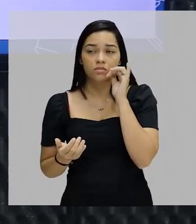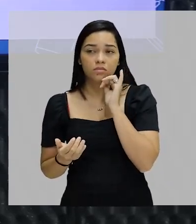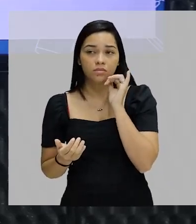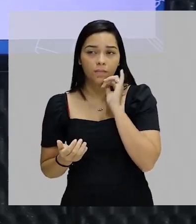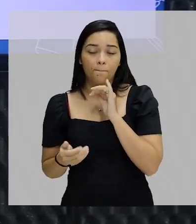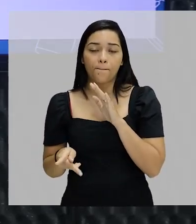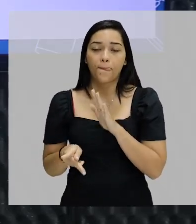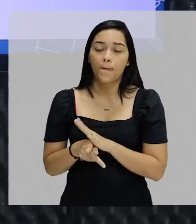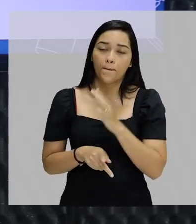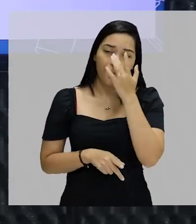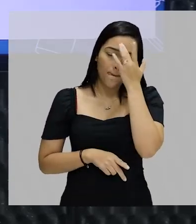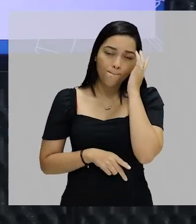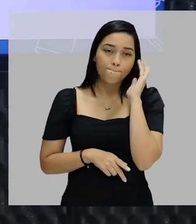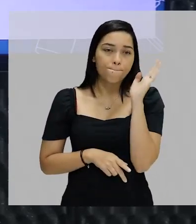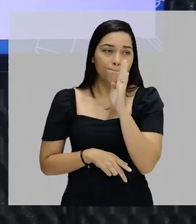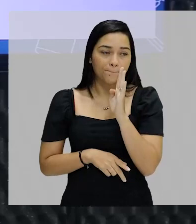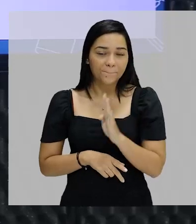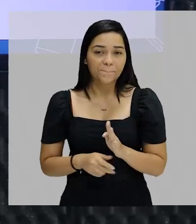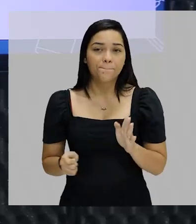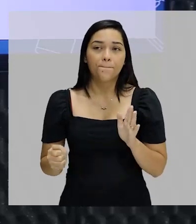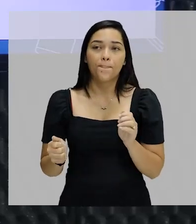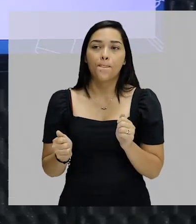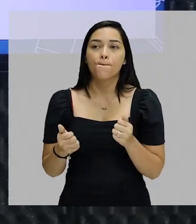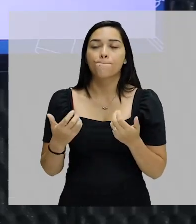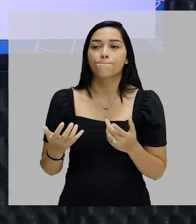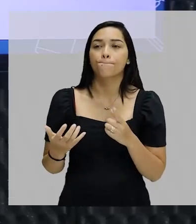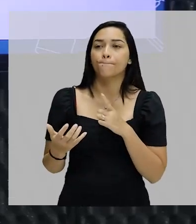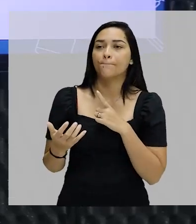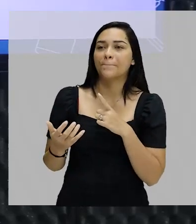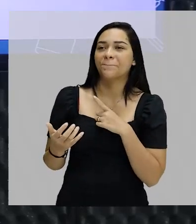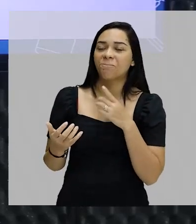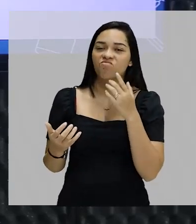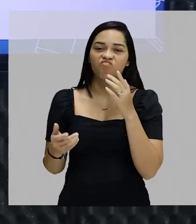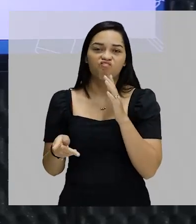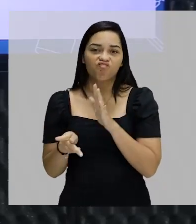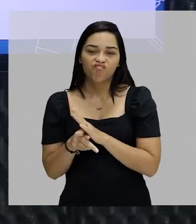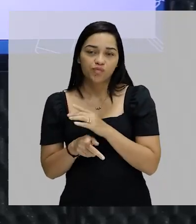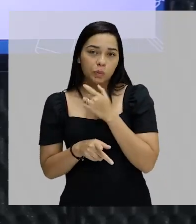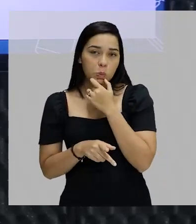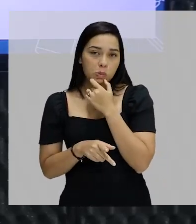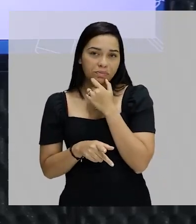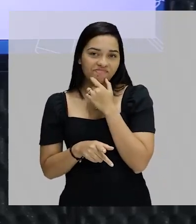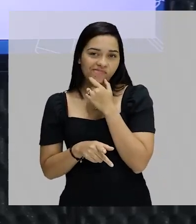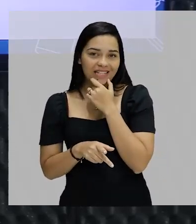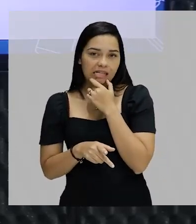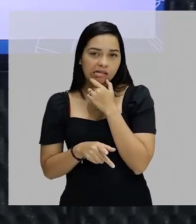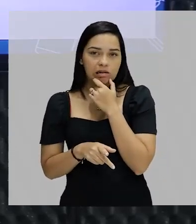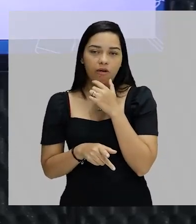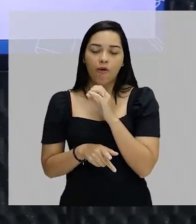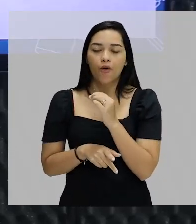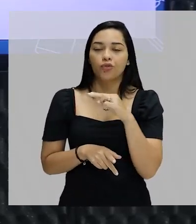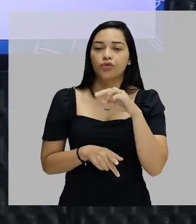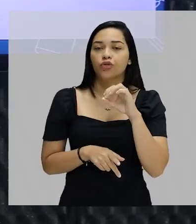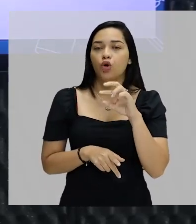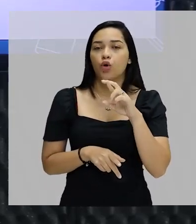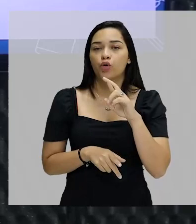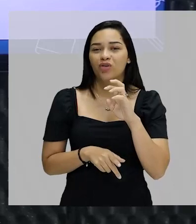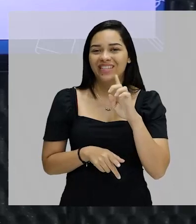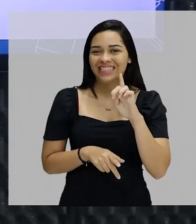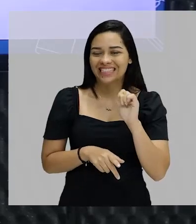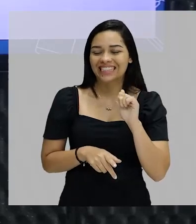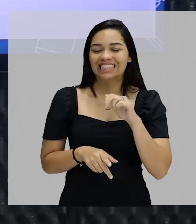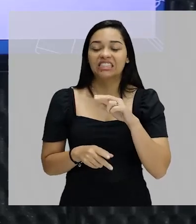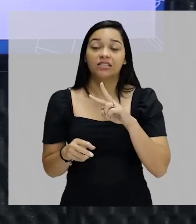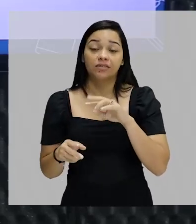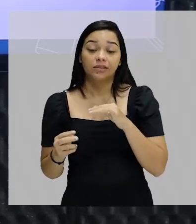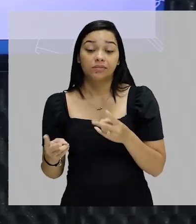médio do brasileiro com o padrão de vida médio do cara que é da Inglaterra, por exemplo. Ou da Noruega. E aí você vai perceber